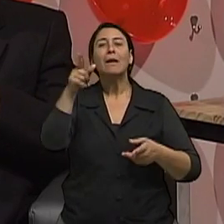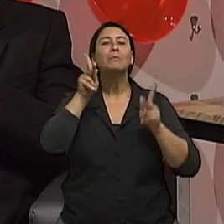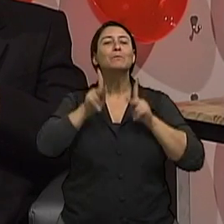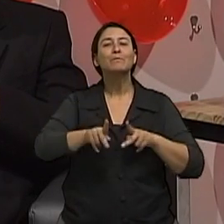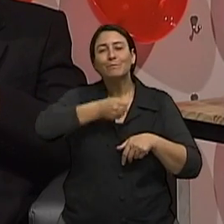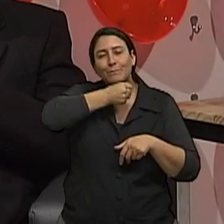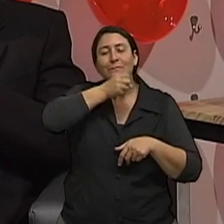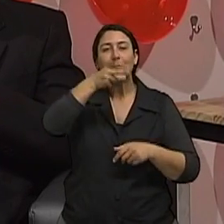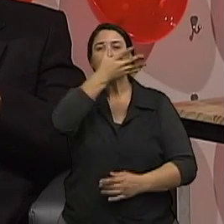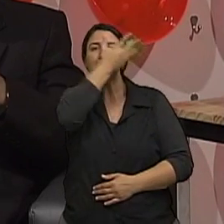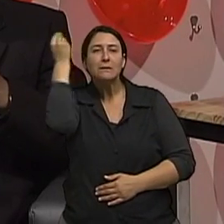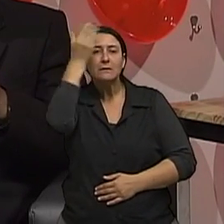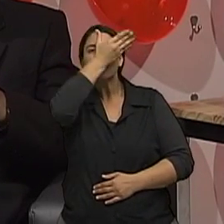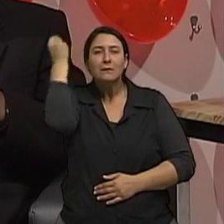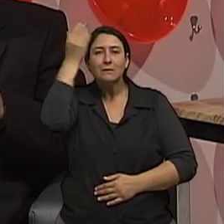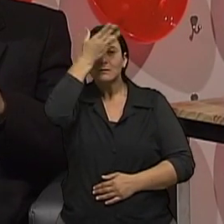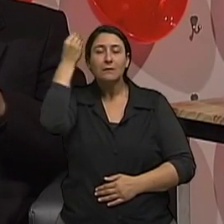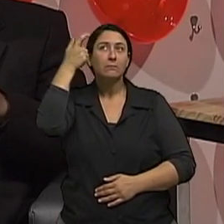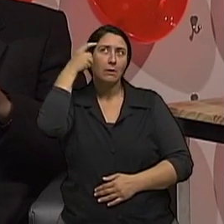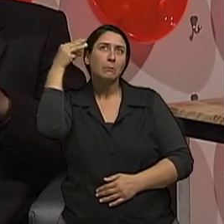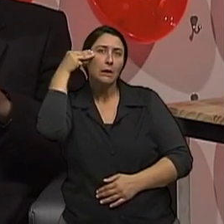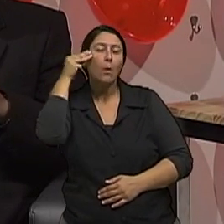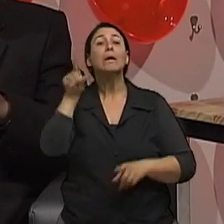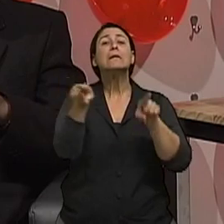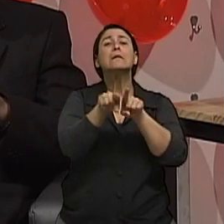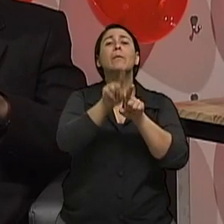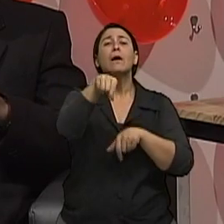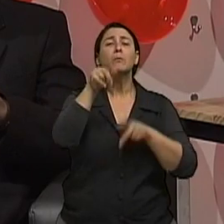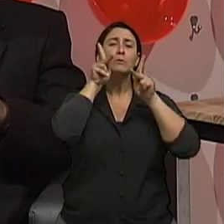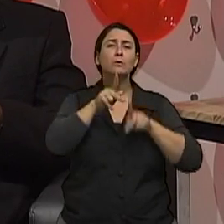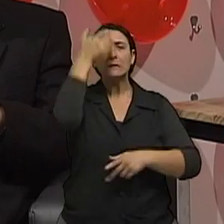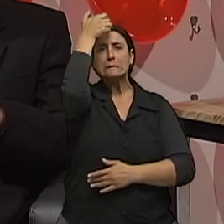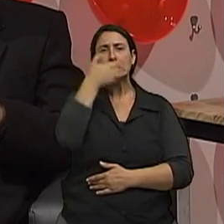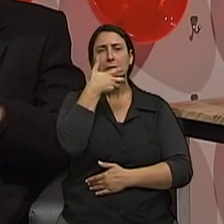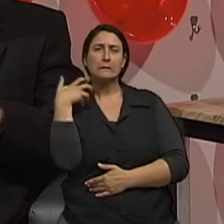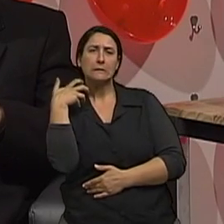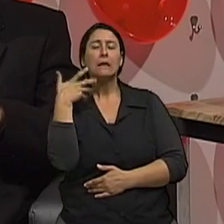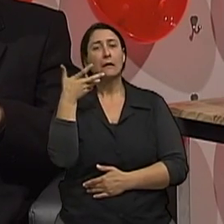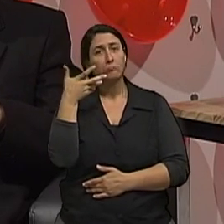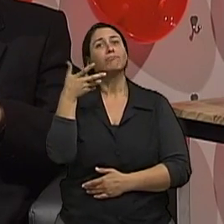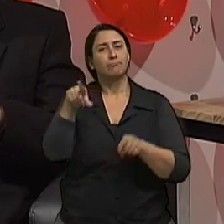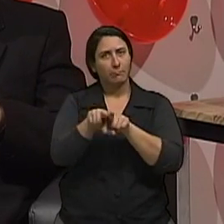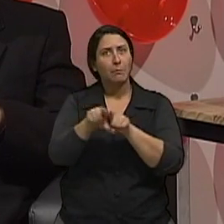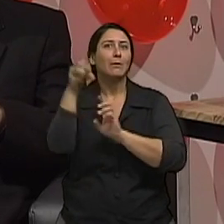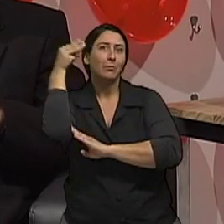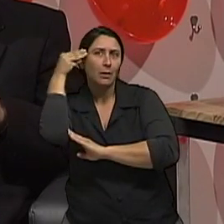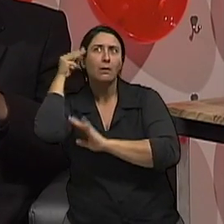nós temos a demência vascular, nós temos outro tipo de demência. Então, o Alzheimer corresponde a aproximadamente 40% a 50% de todas as demências. Isso, mais da